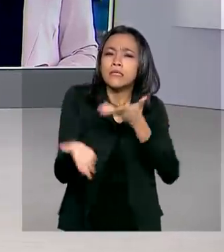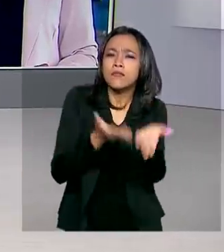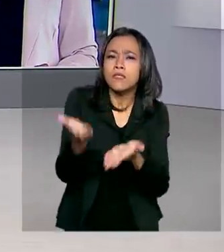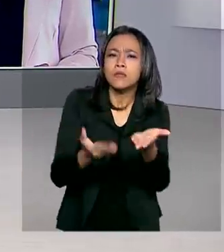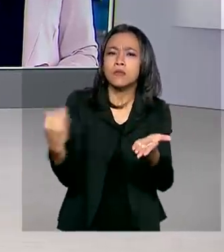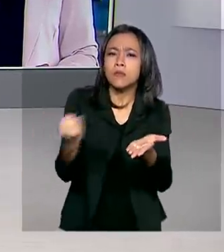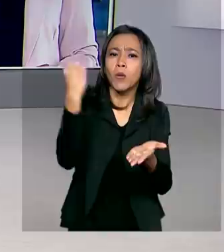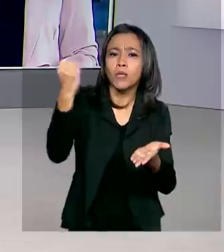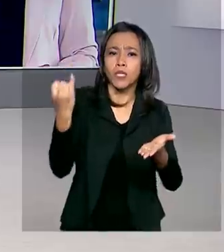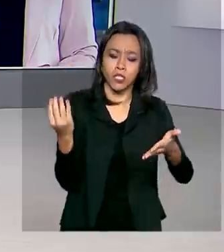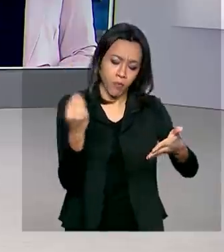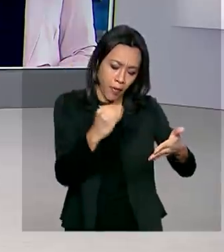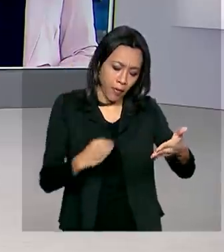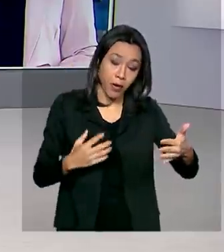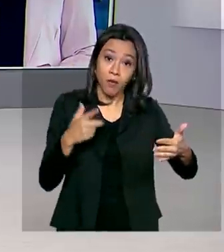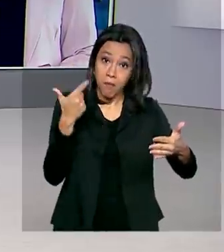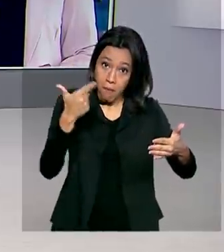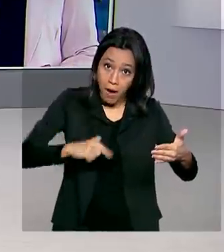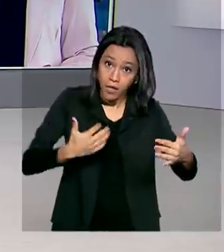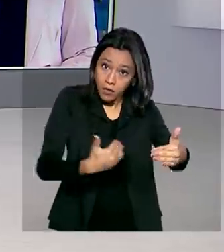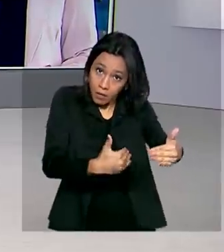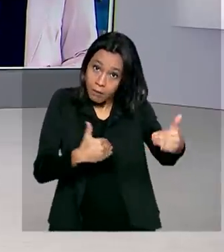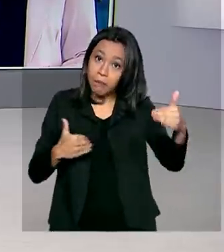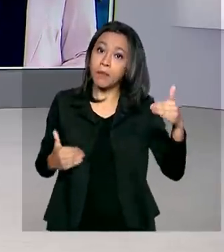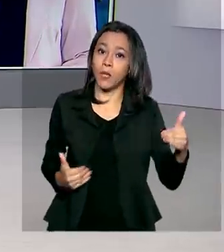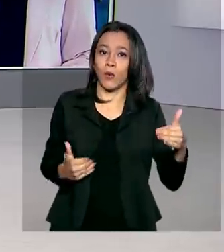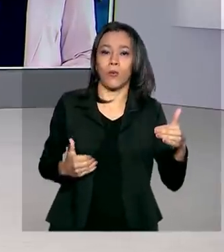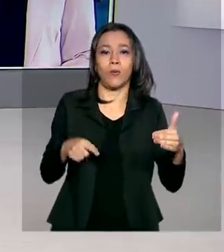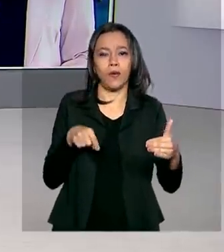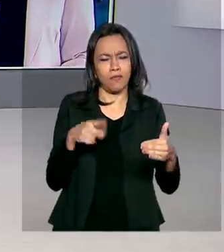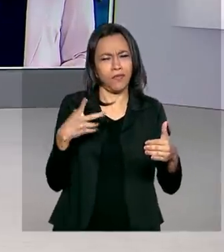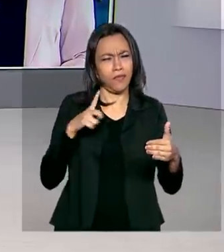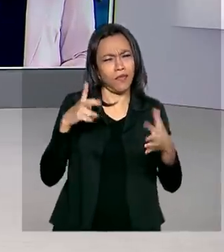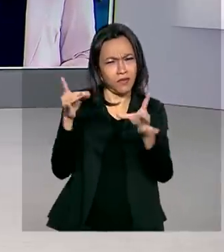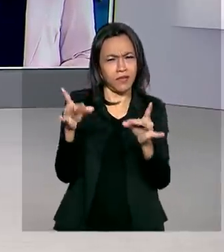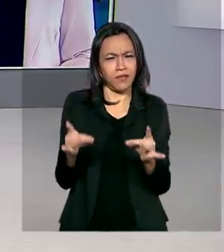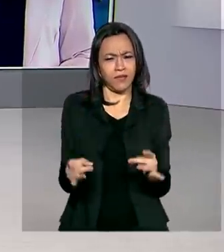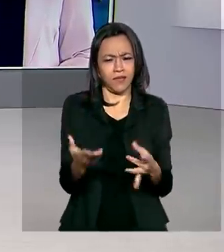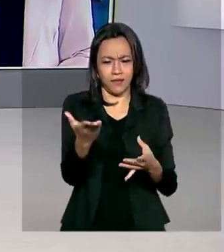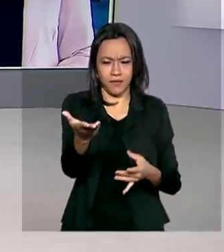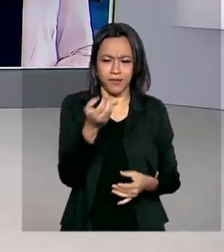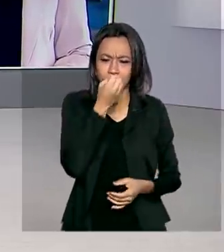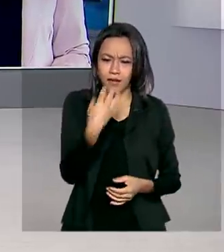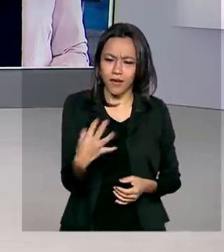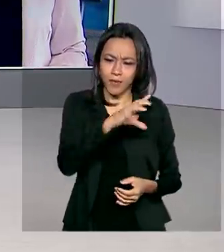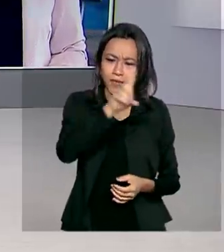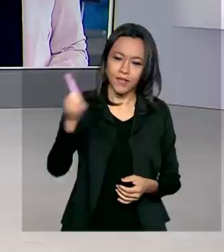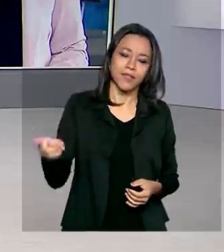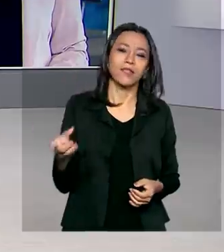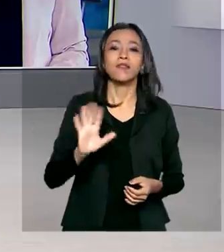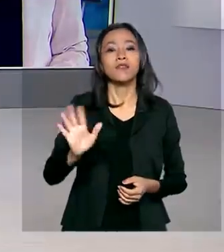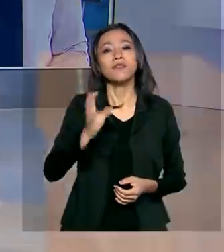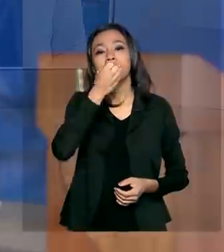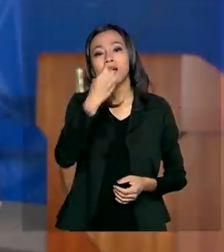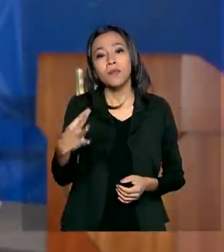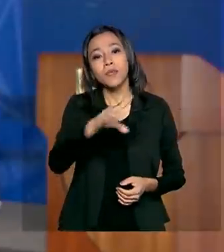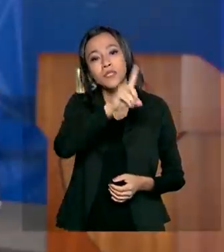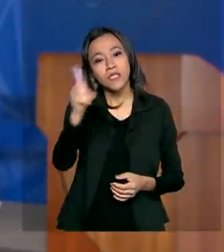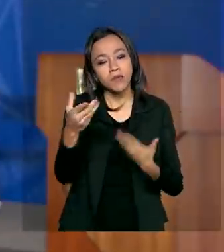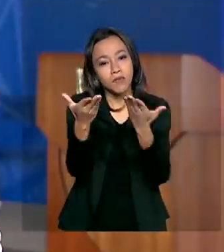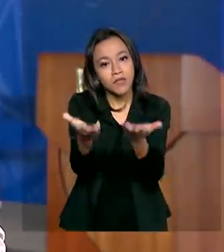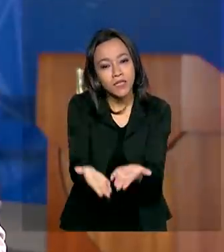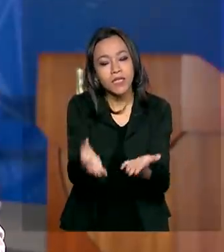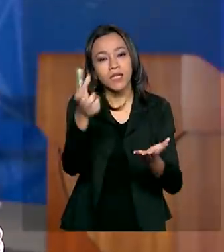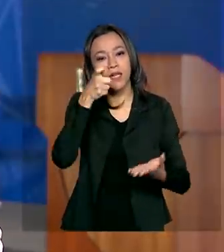país durante a pandemia de Covid-19. Luciana Colares de Holanda traz os detalhes para a gente. Lu, bom dia. Oi, Renata. Bom dia para você. Bom dia para